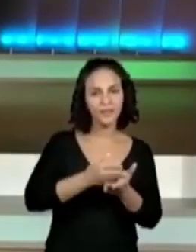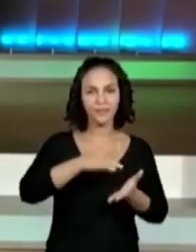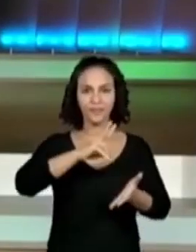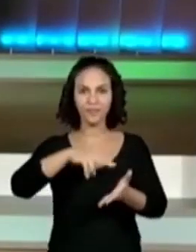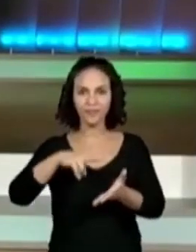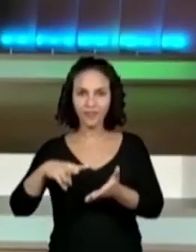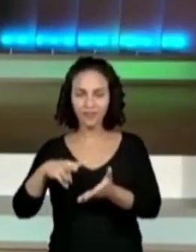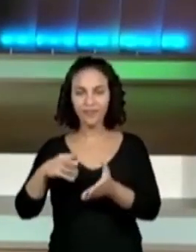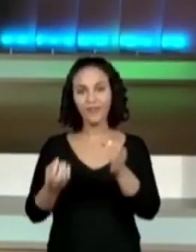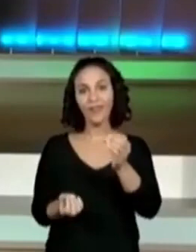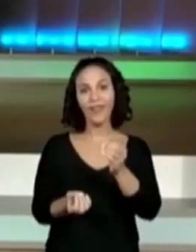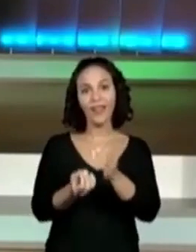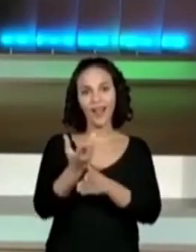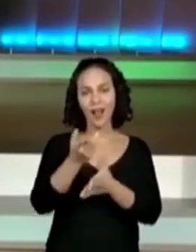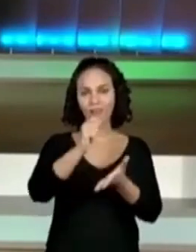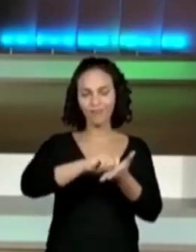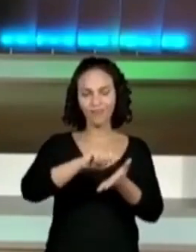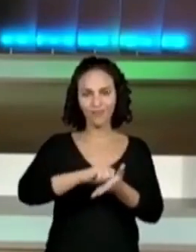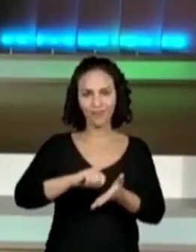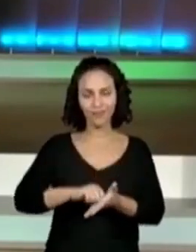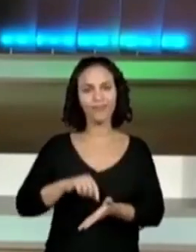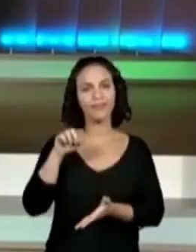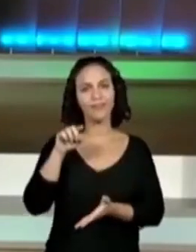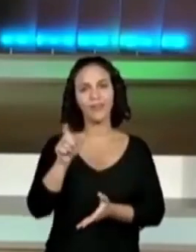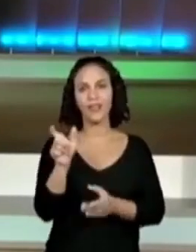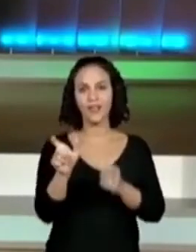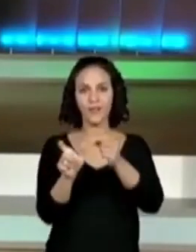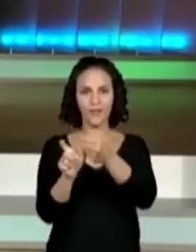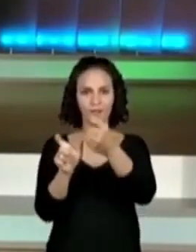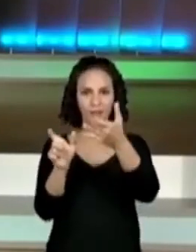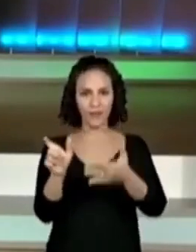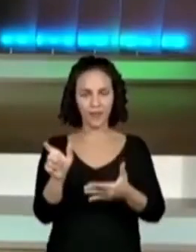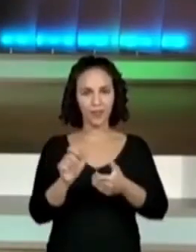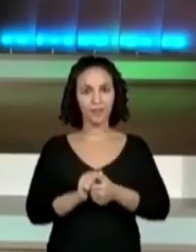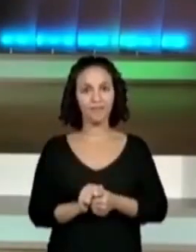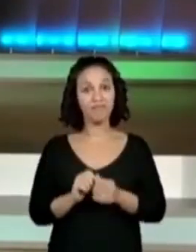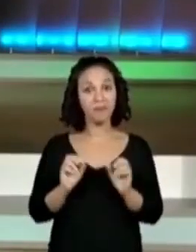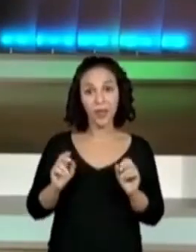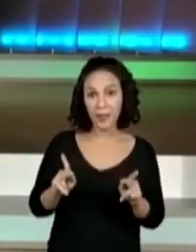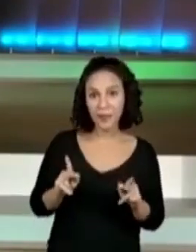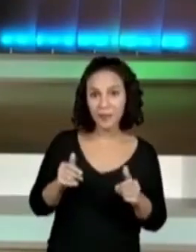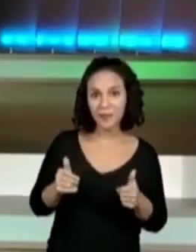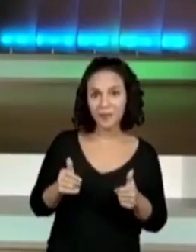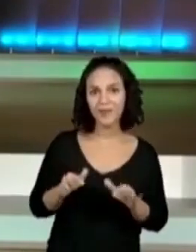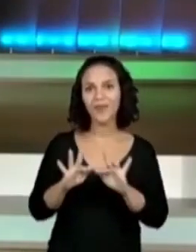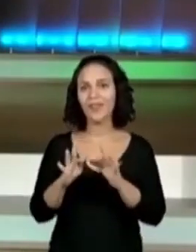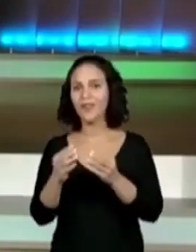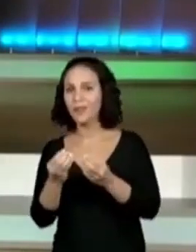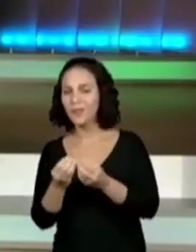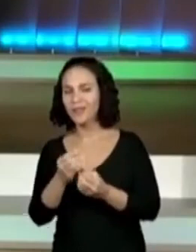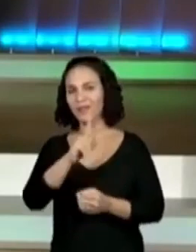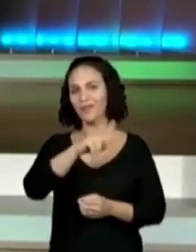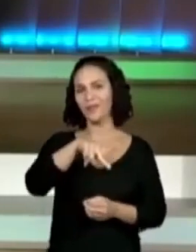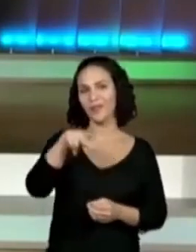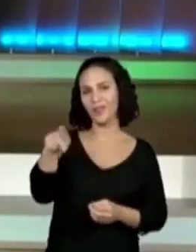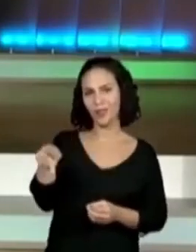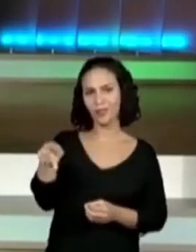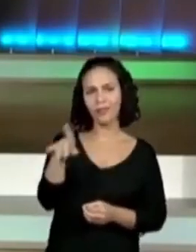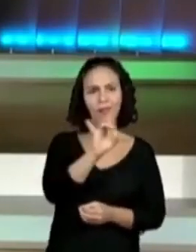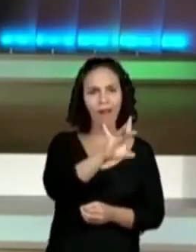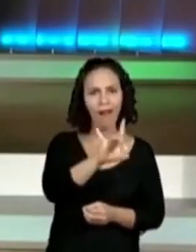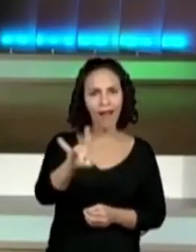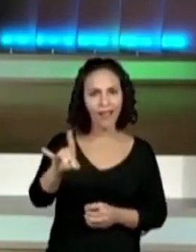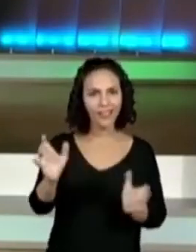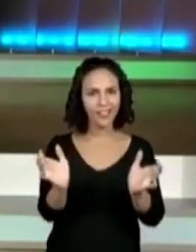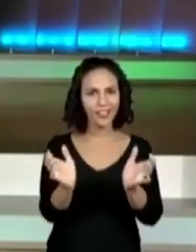ler e produzir verbetes. Todo mundo ok aí? Familiares, professores, todos que fazem parte desse